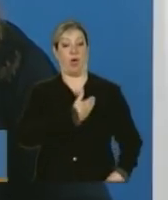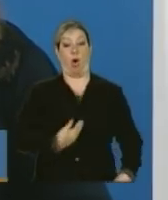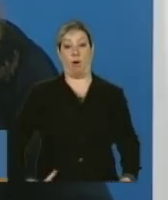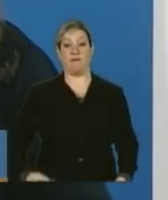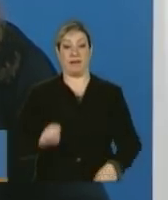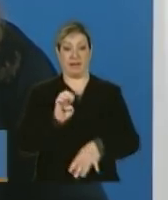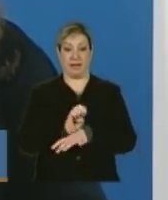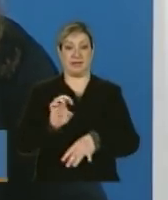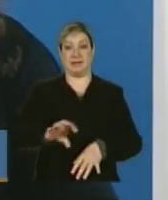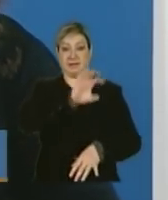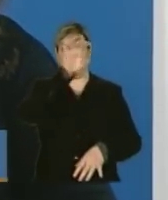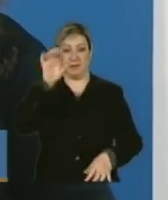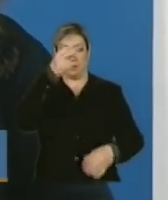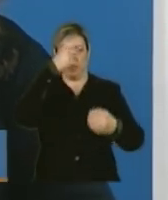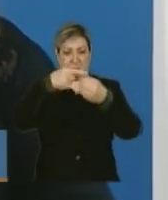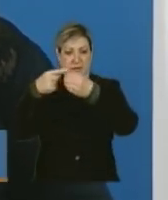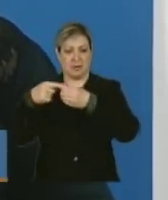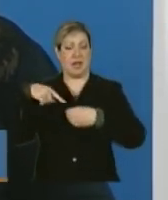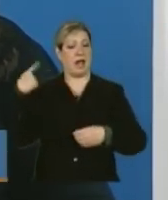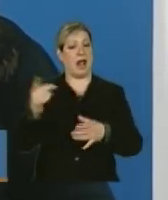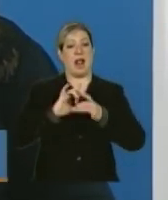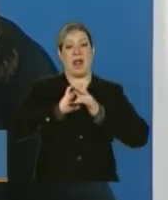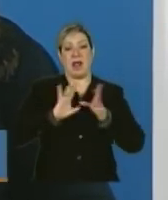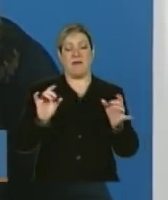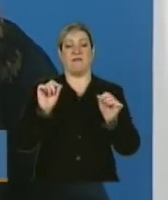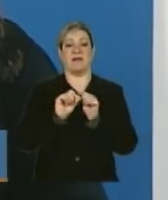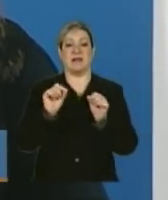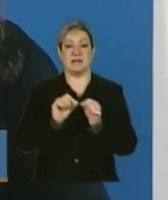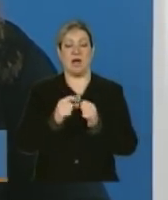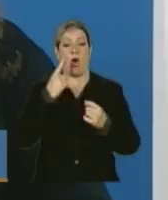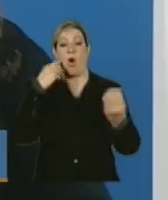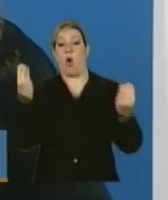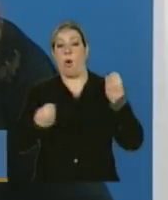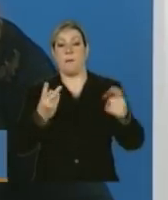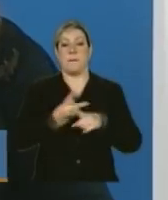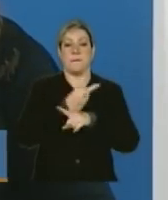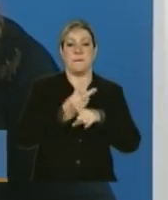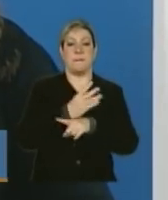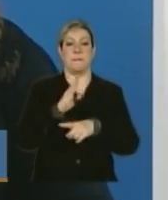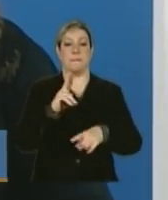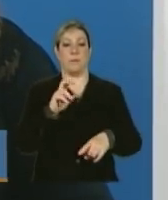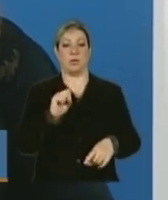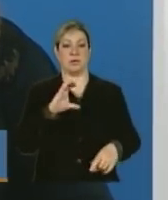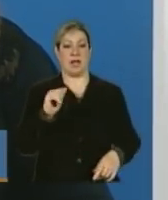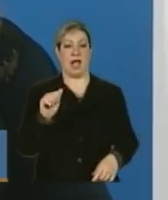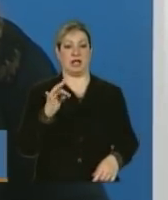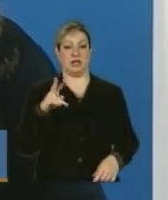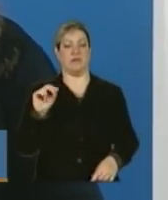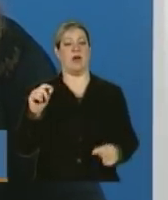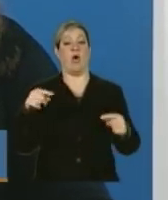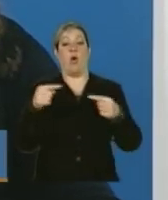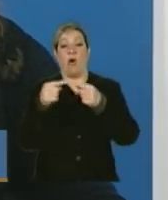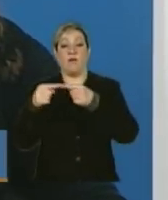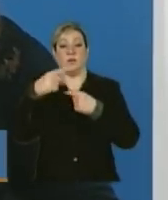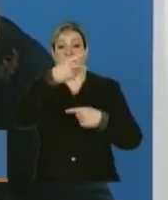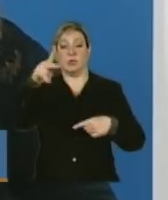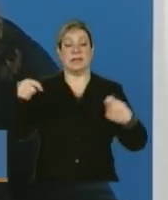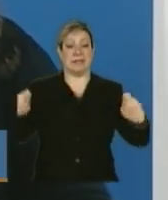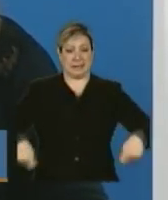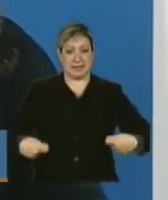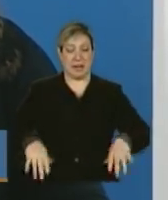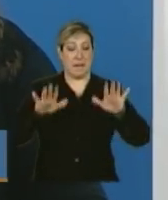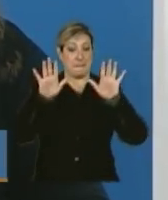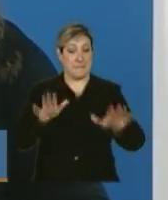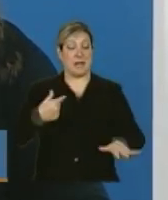municipais, eles são livres para estabelecer as parcerias para busca ativa, conforme suas necessidades. O que nós estamos fazendo aqui é selecionando esses